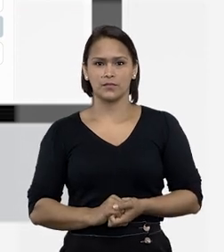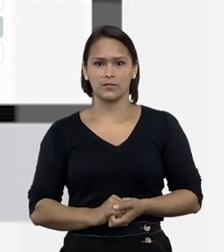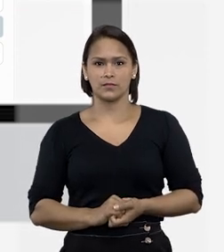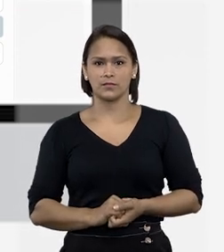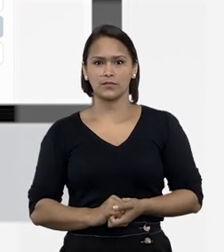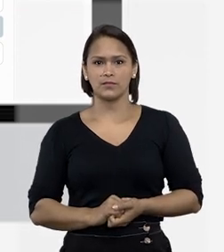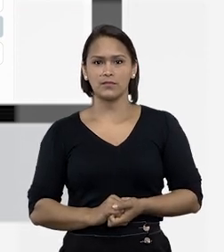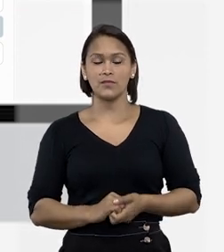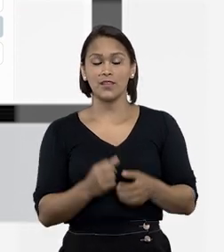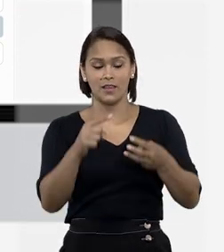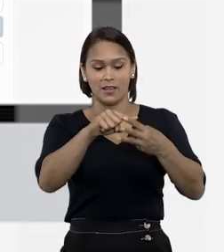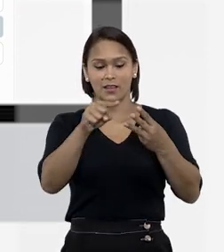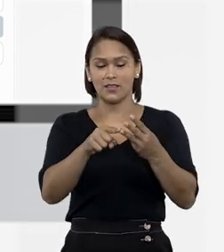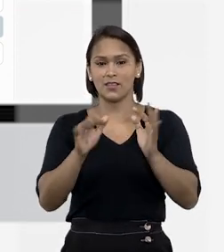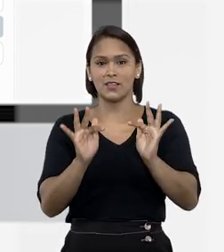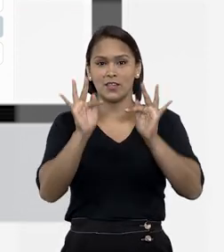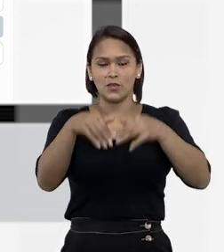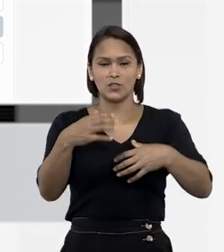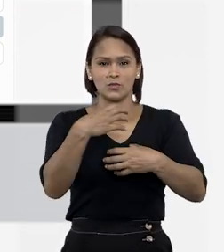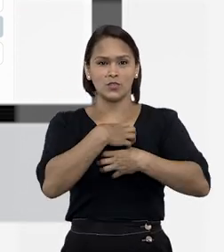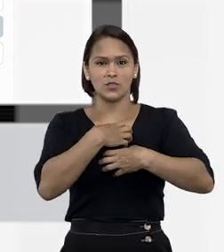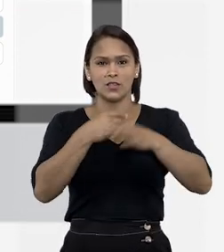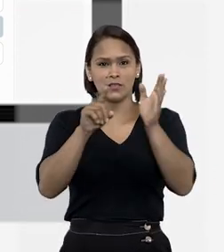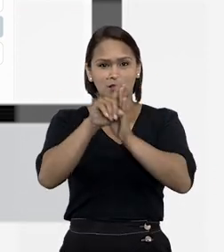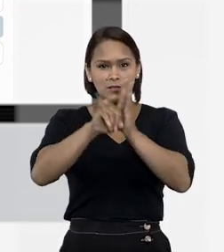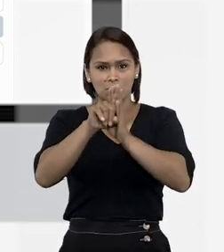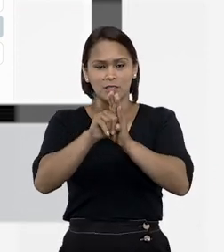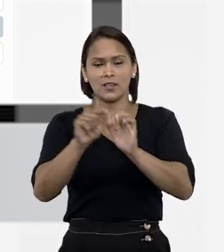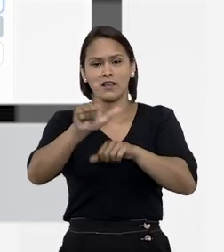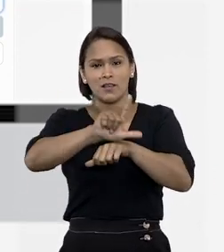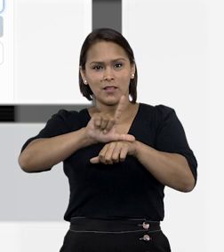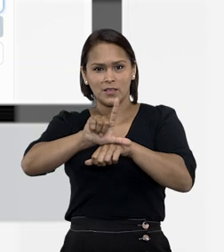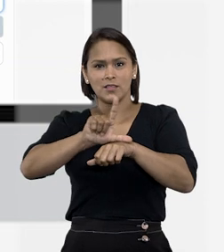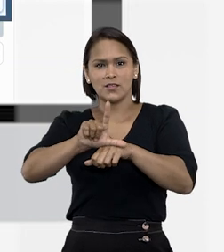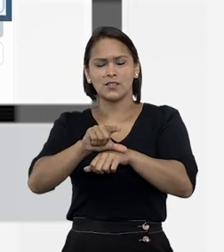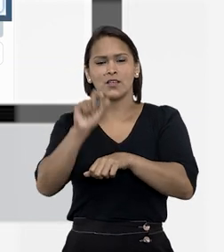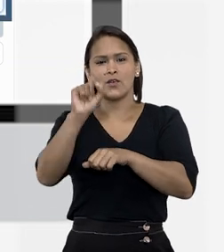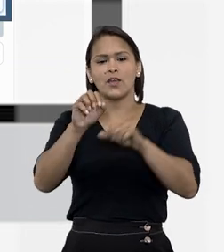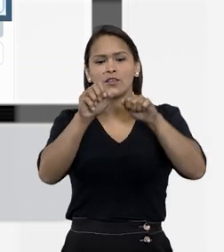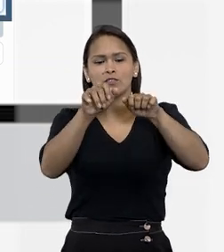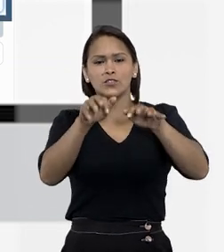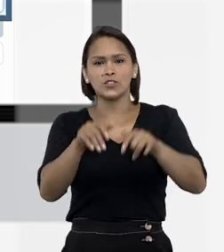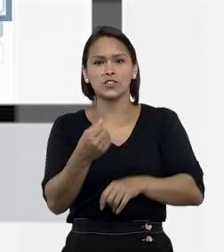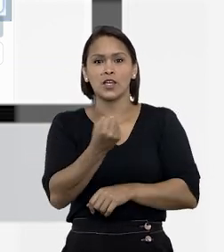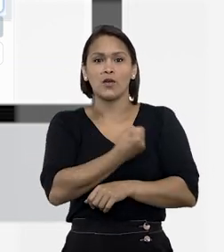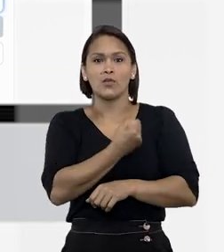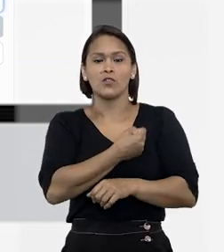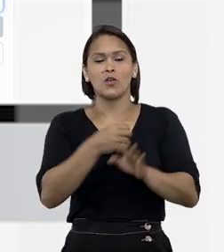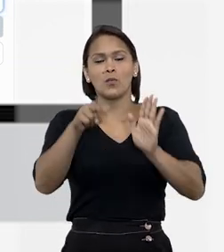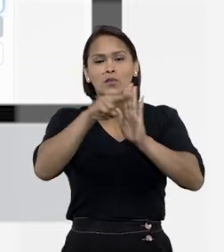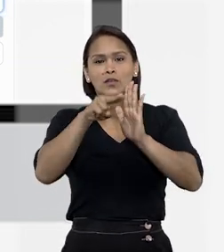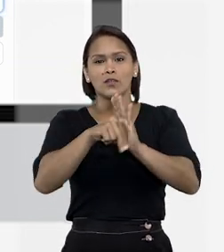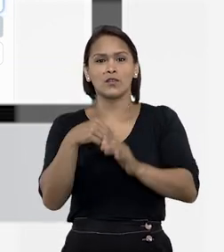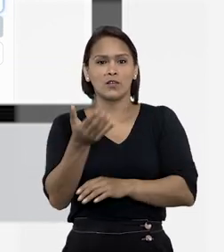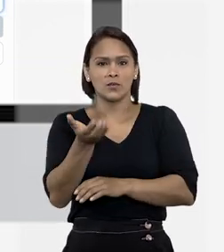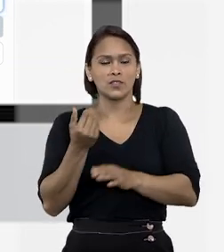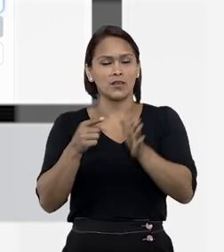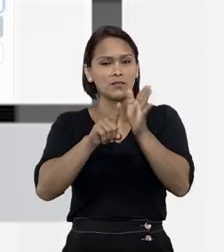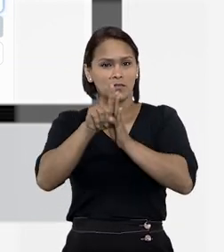A terceira e última forma de pesquisar no campo Legislação é digitar o número da norma desejada.